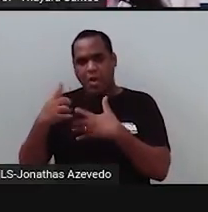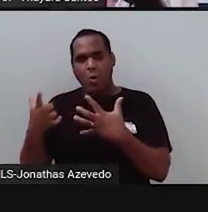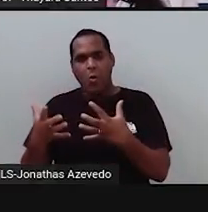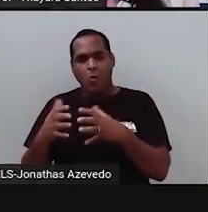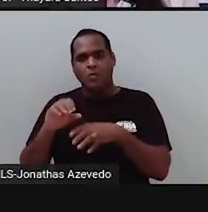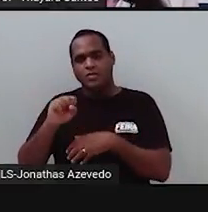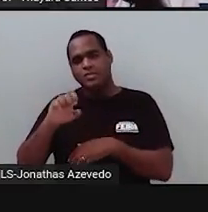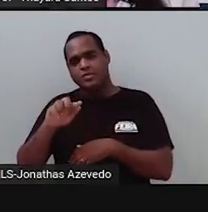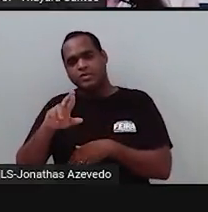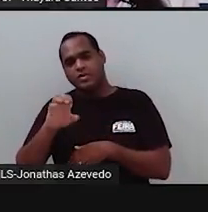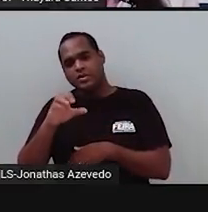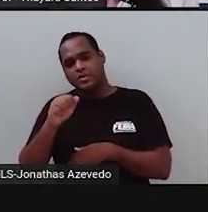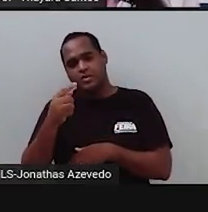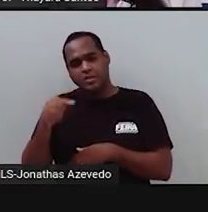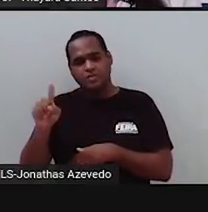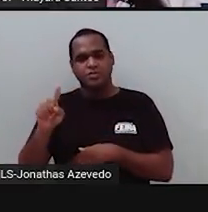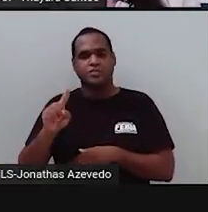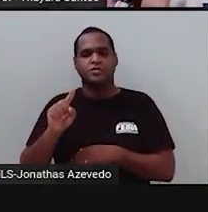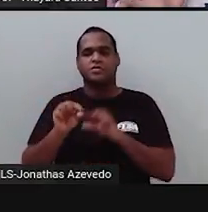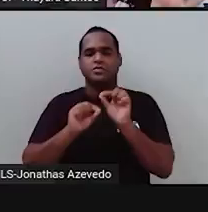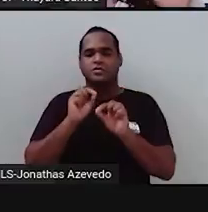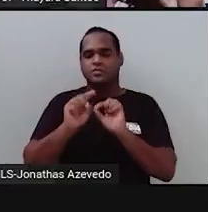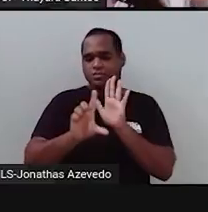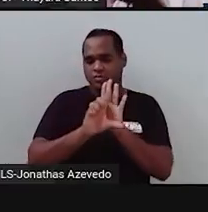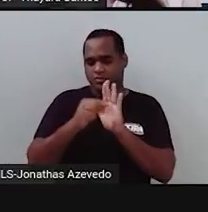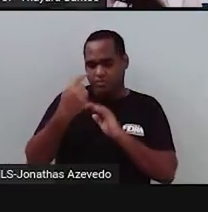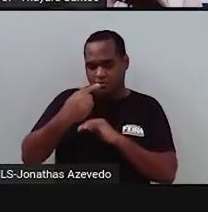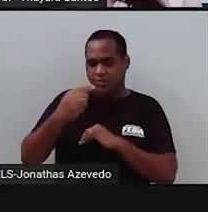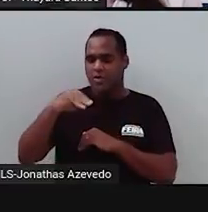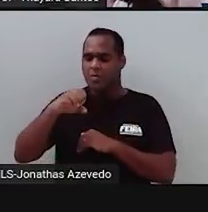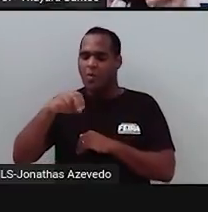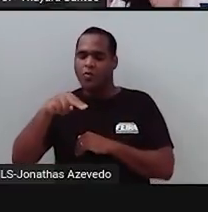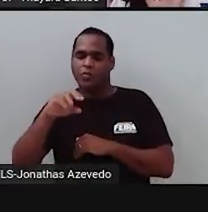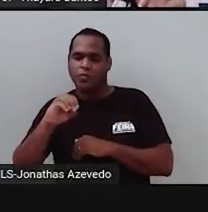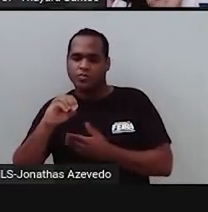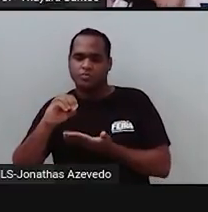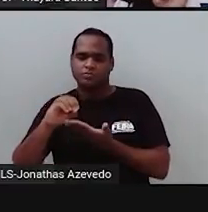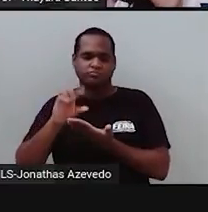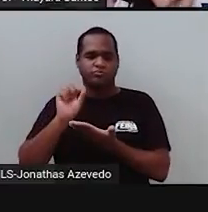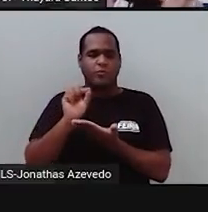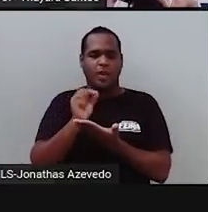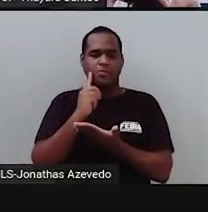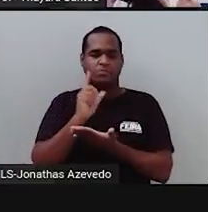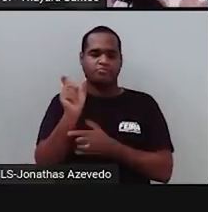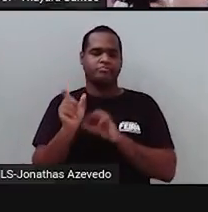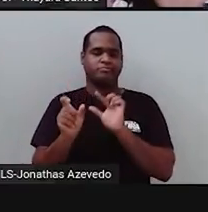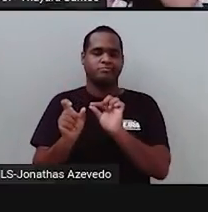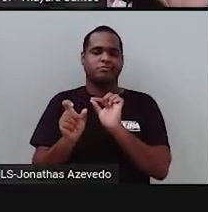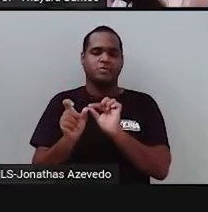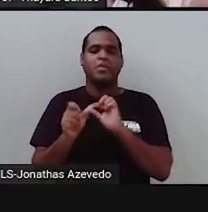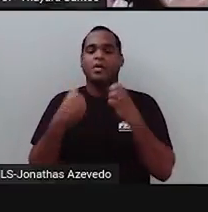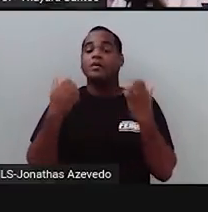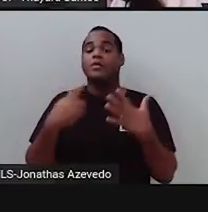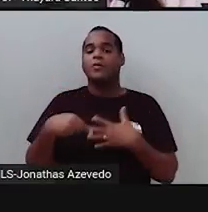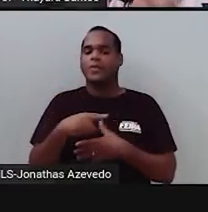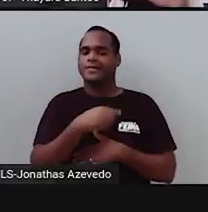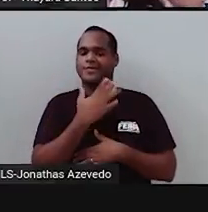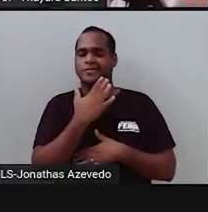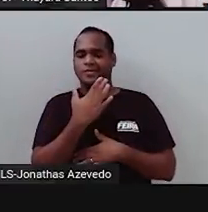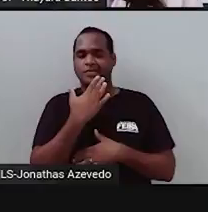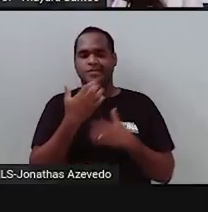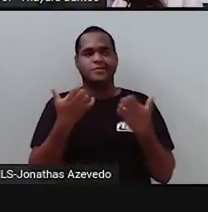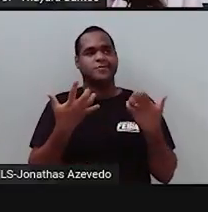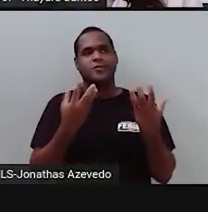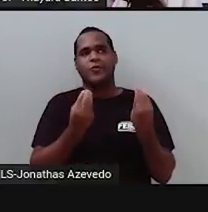lembram, mas quando a gente falou da primeira lei de emenda, a gente falava de mono-hibridismo. A gente só falava de uma característica. Então, tinha lá